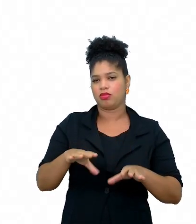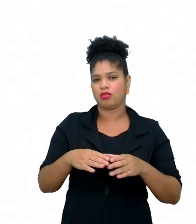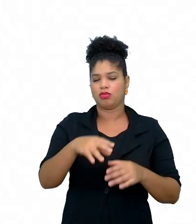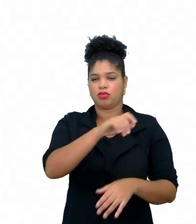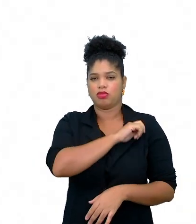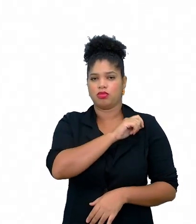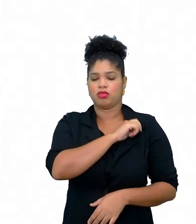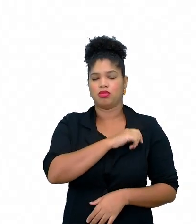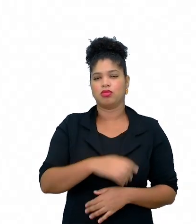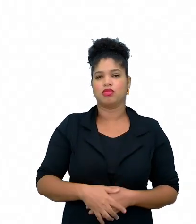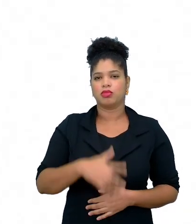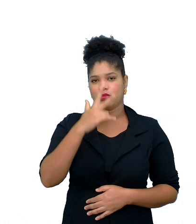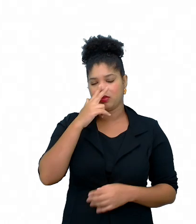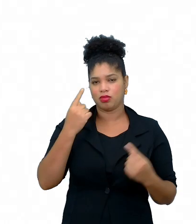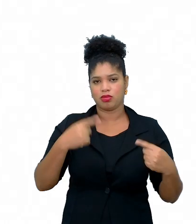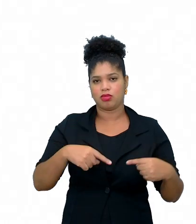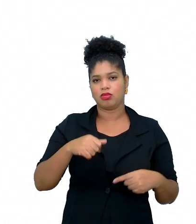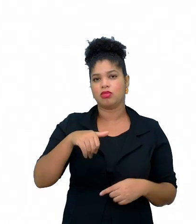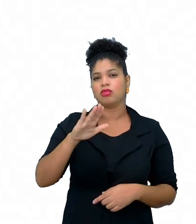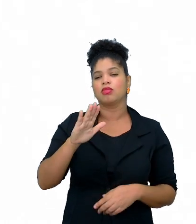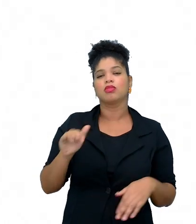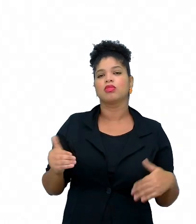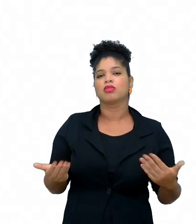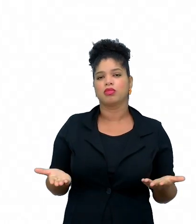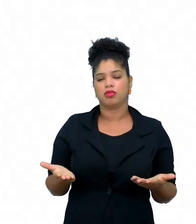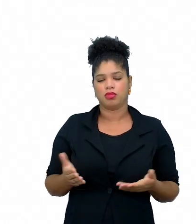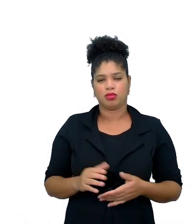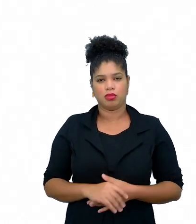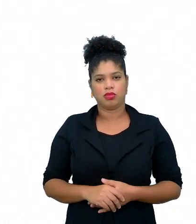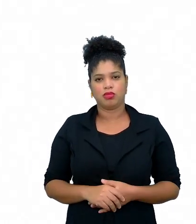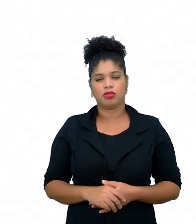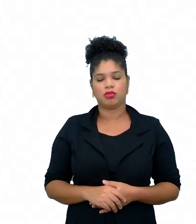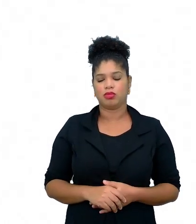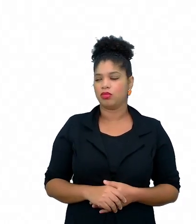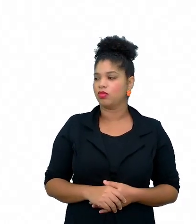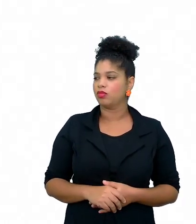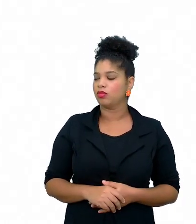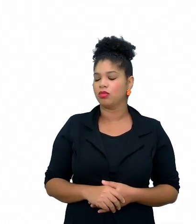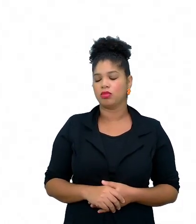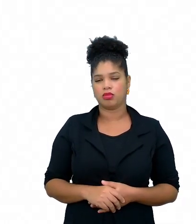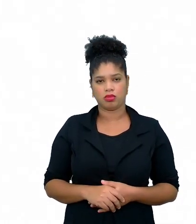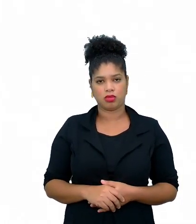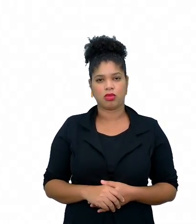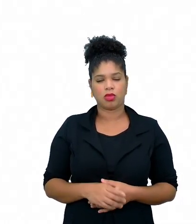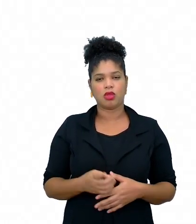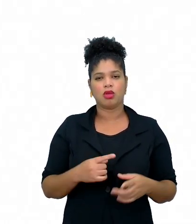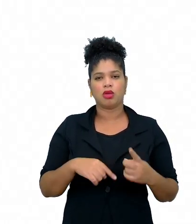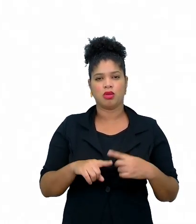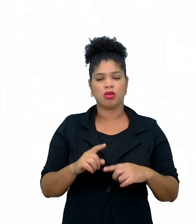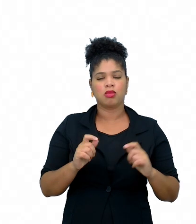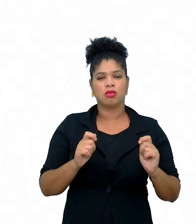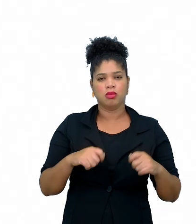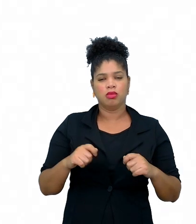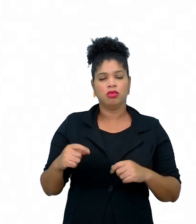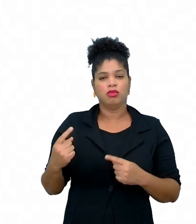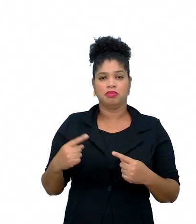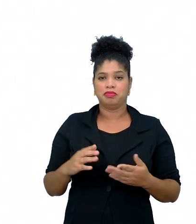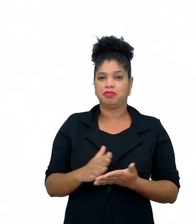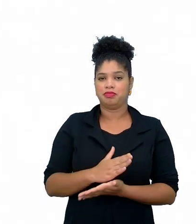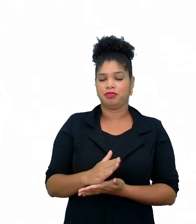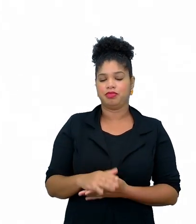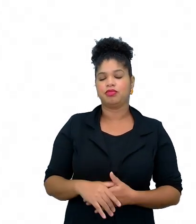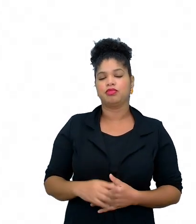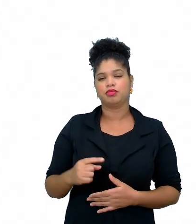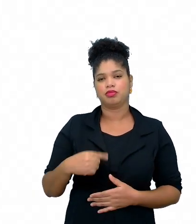Qual foi o maior desafio a ser superado? E ele pensa, então, nos recursos de personalização, né, nós como professores,